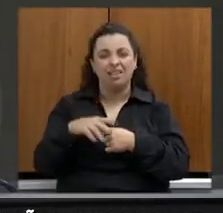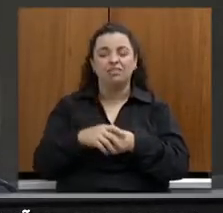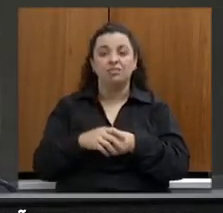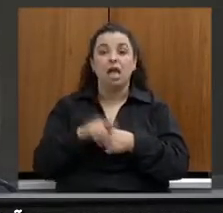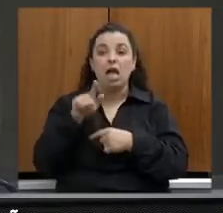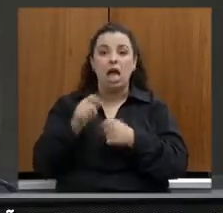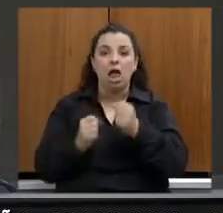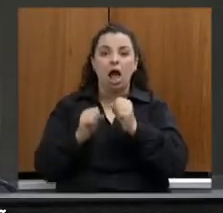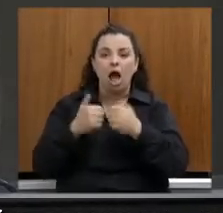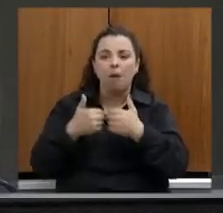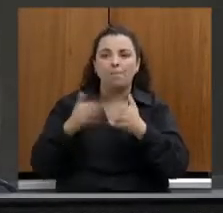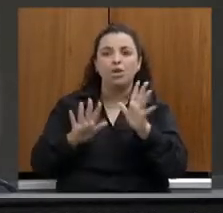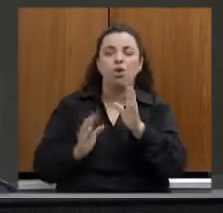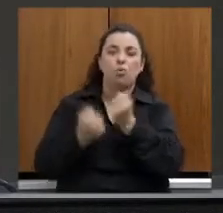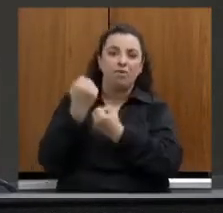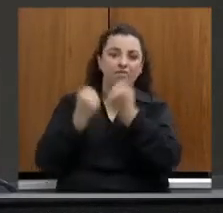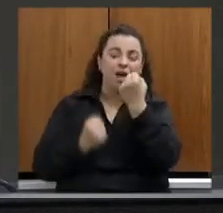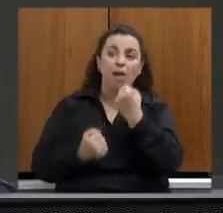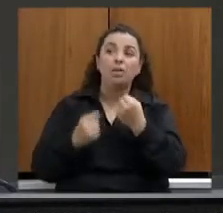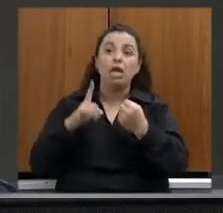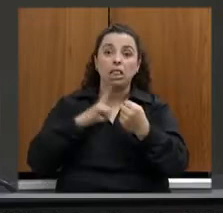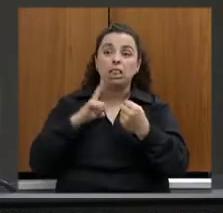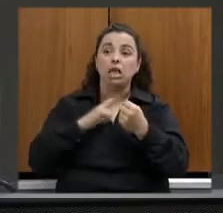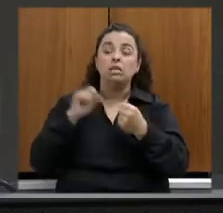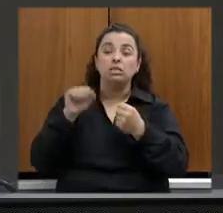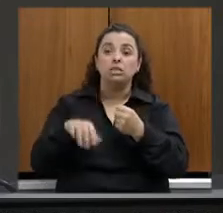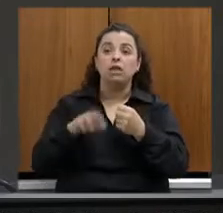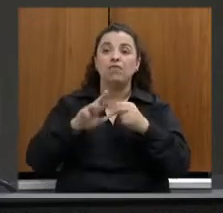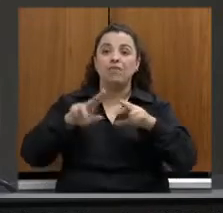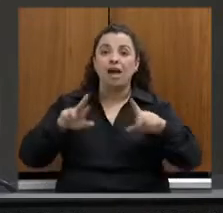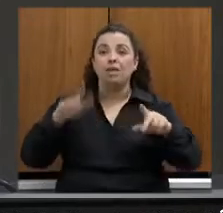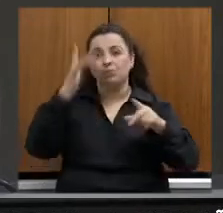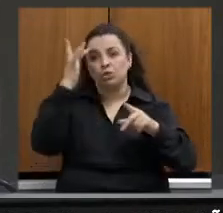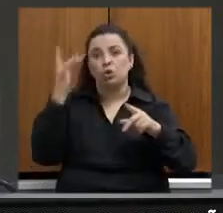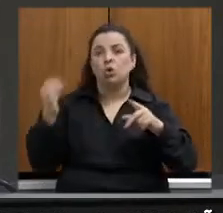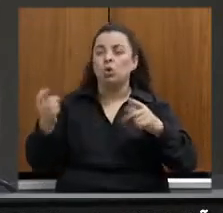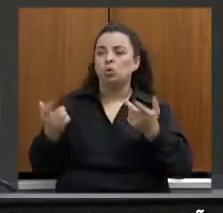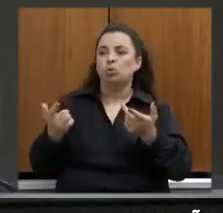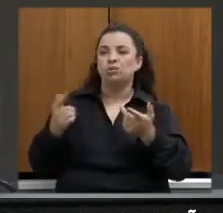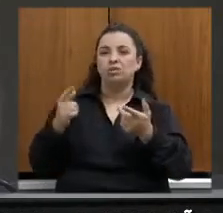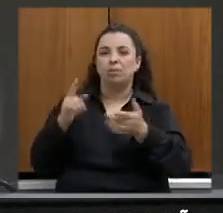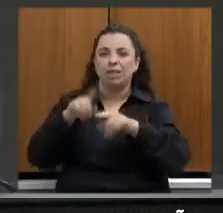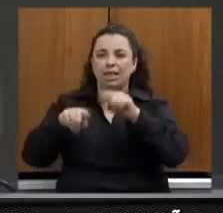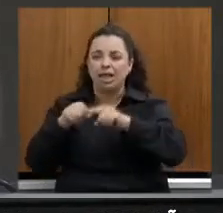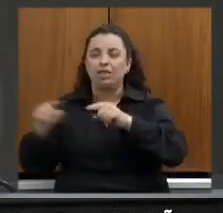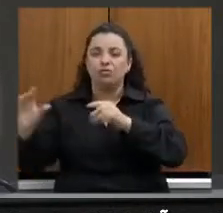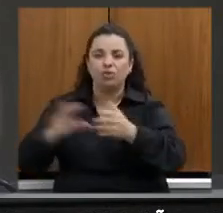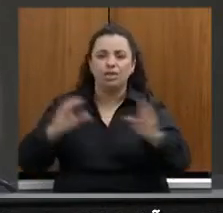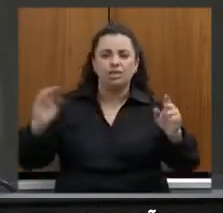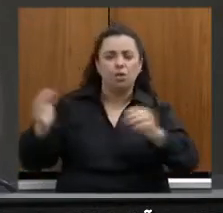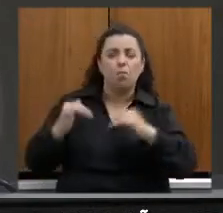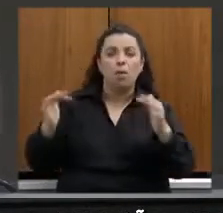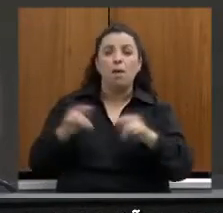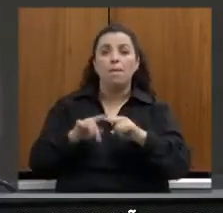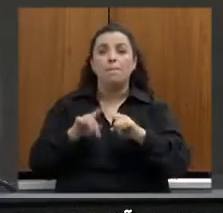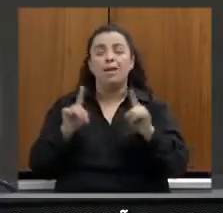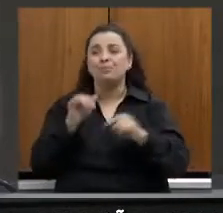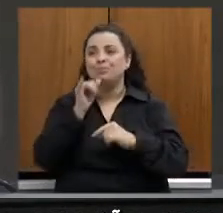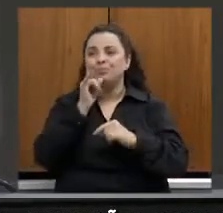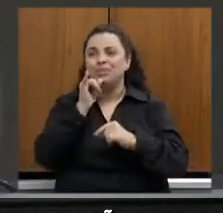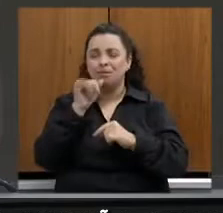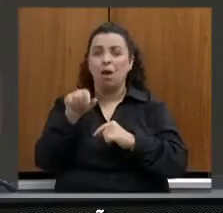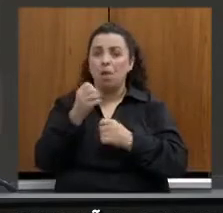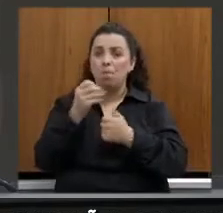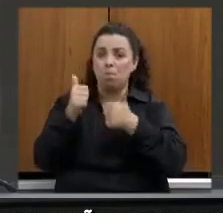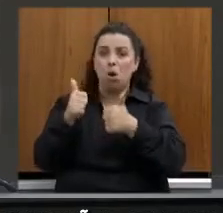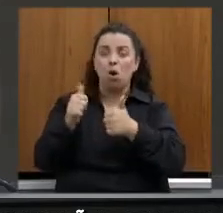região, eventualmente, numa cadeia de fornecedores. Mas isso não se traduz numa geração de empregos no Vale do Mucuri, por exemplo.